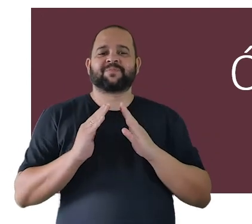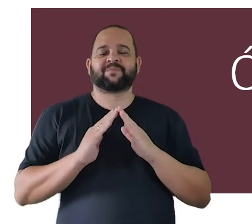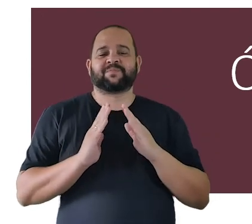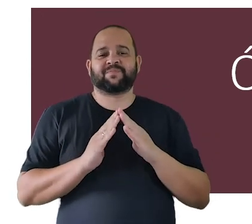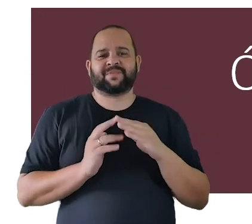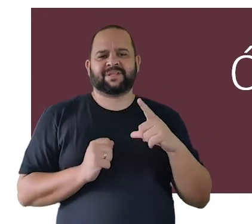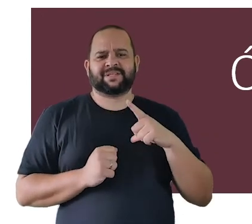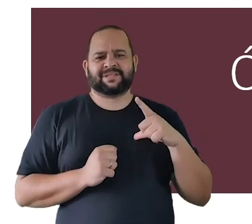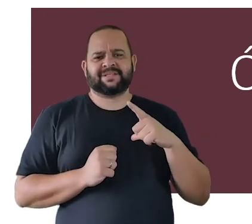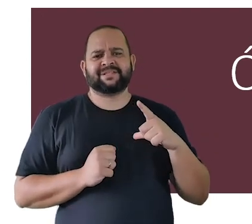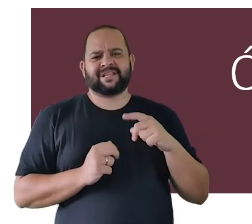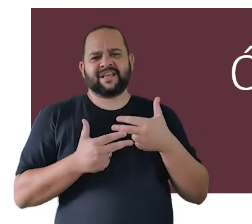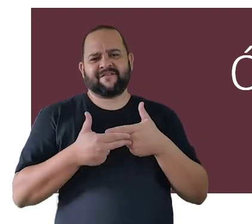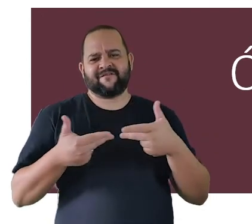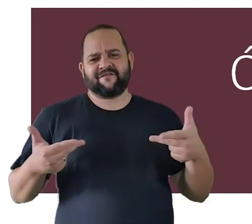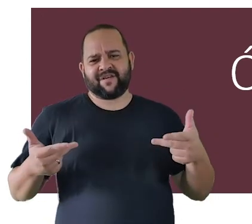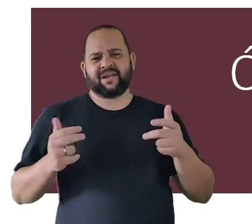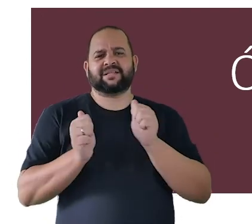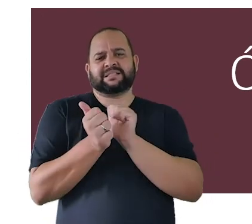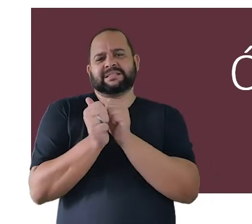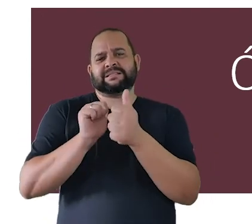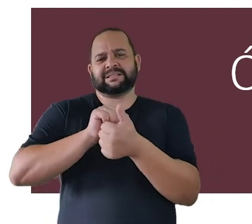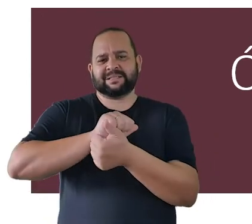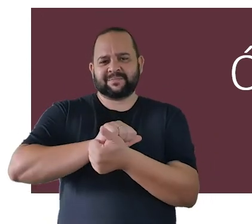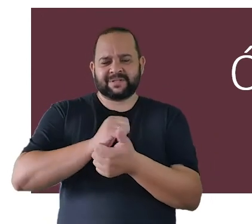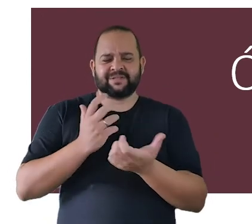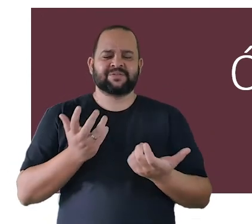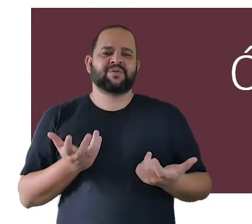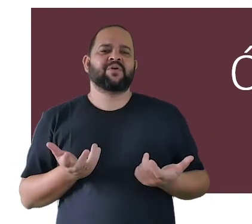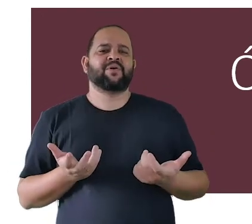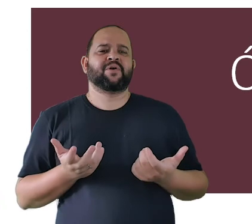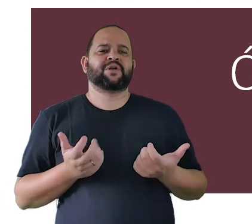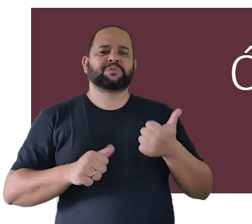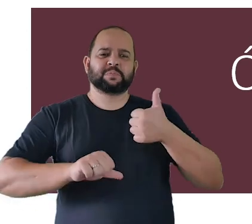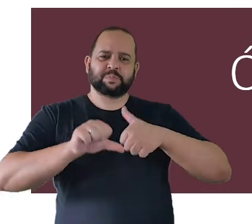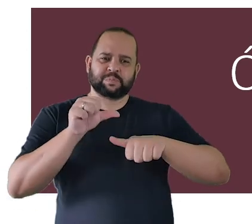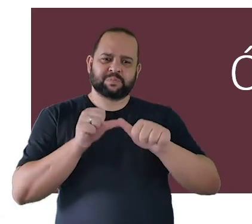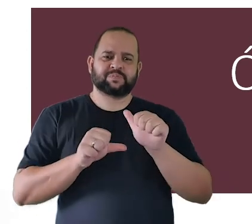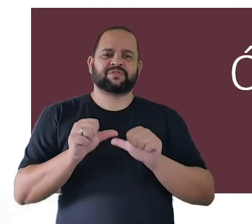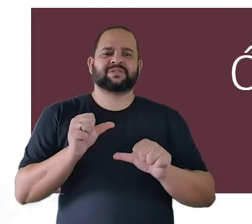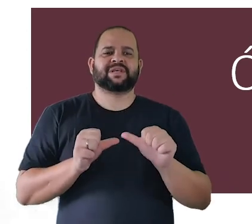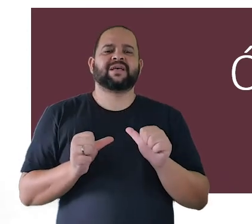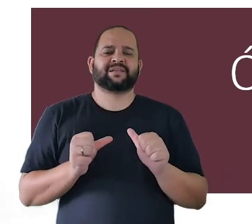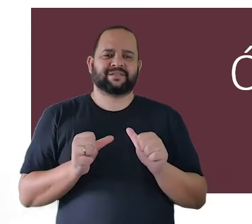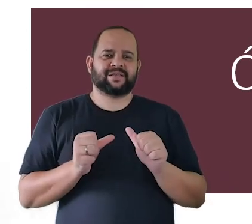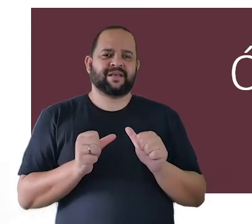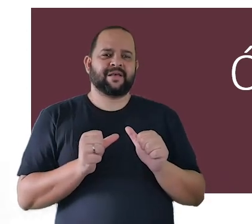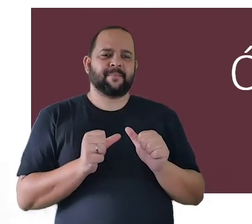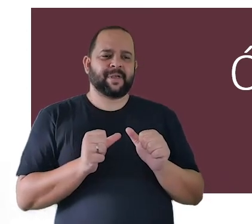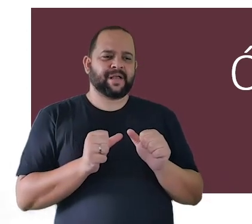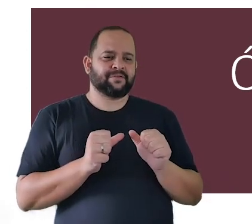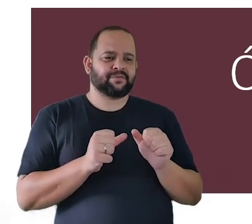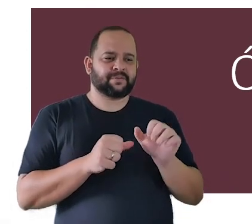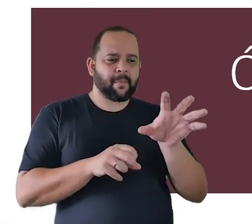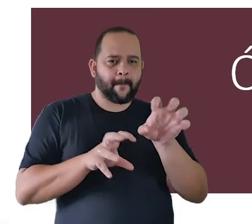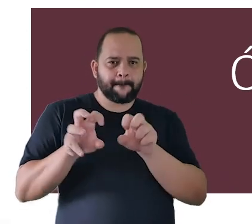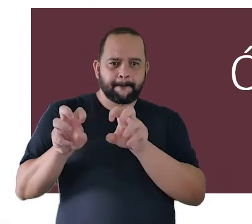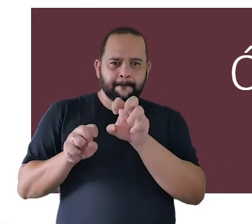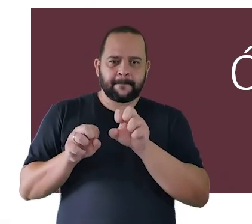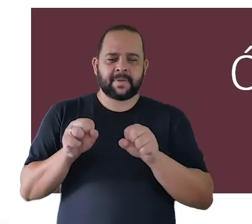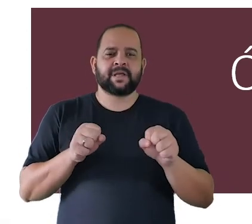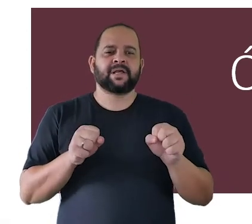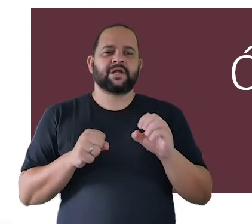tem um monte de adaptações transcrições recomposições pegando trechos de ópera